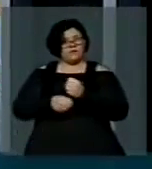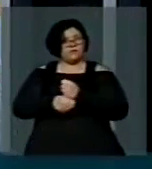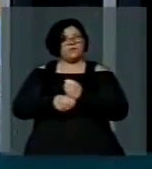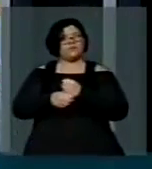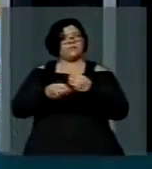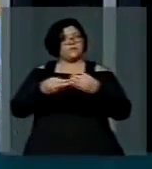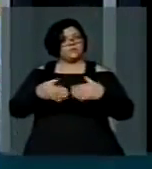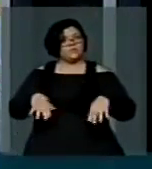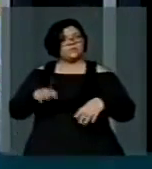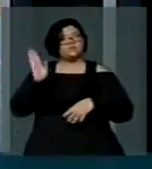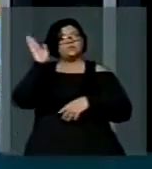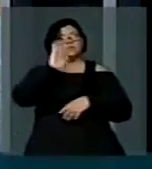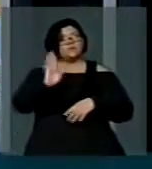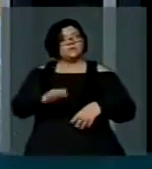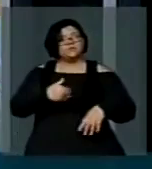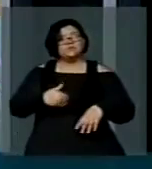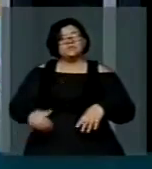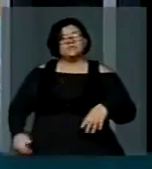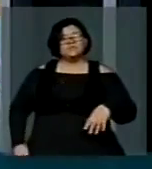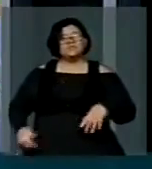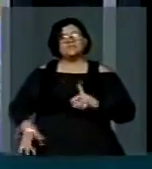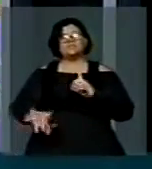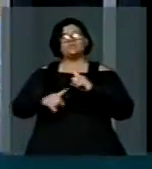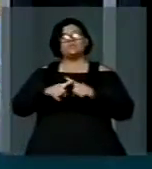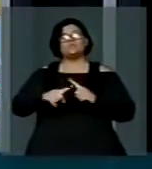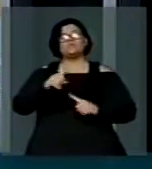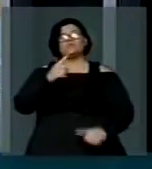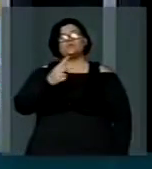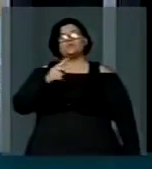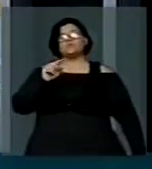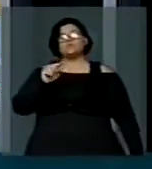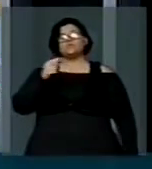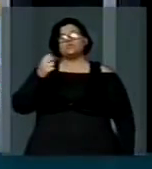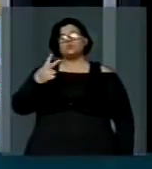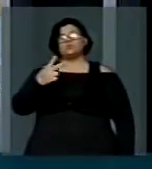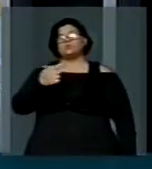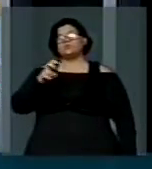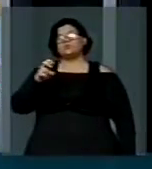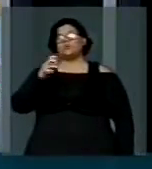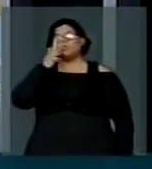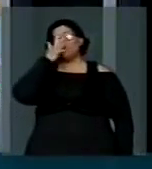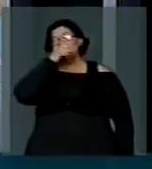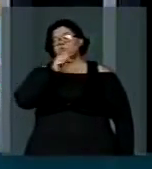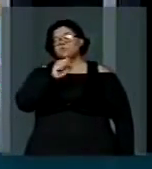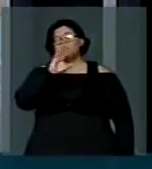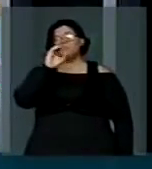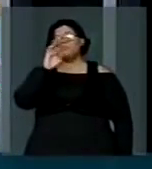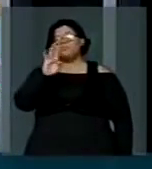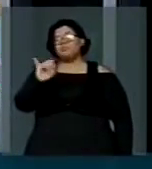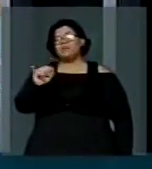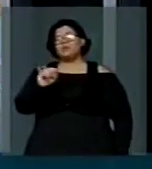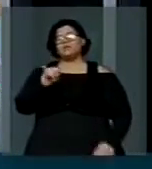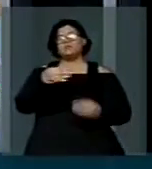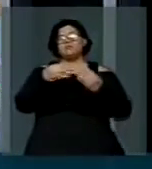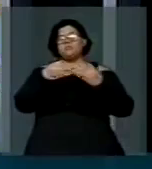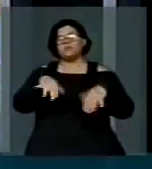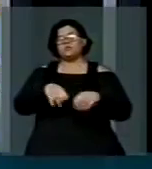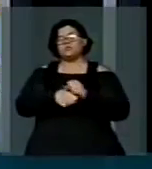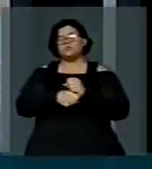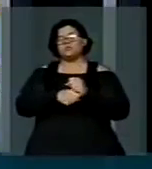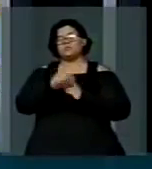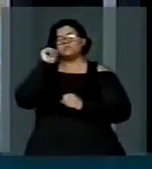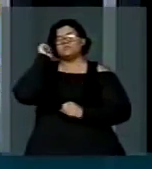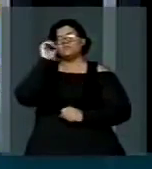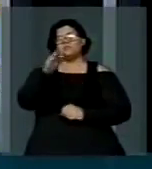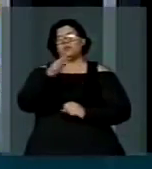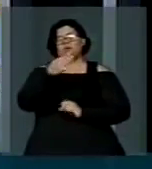Multiplica por 2,2, 75, quase 80 bilhões de prejuízo ao ano. É maior